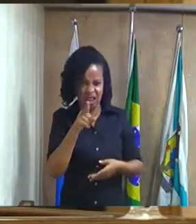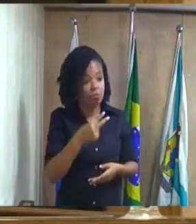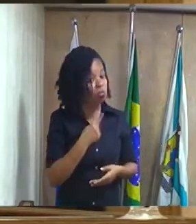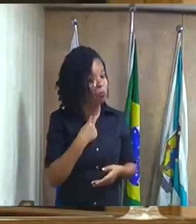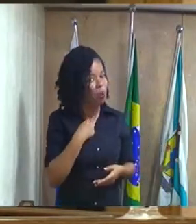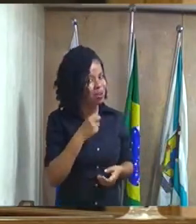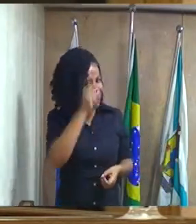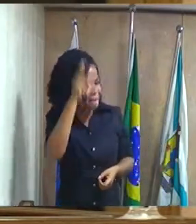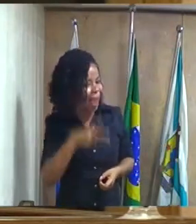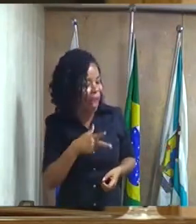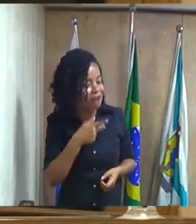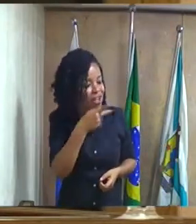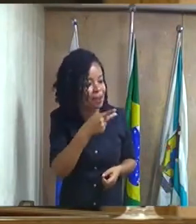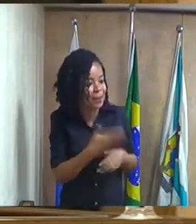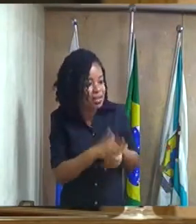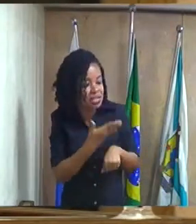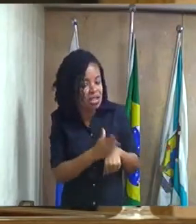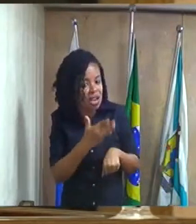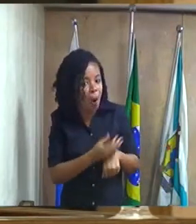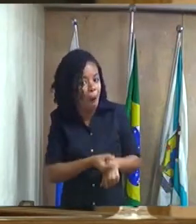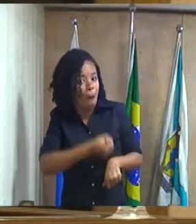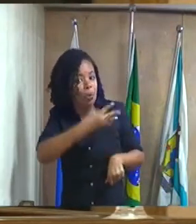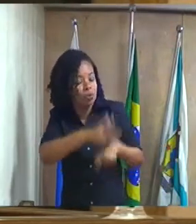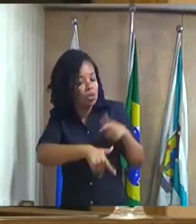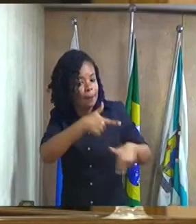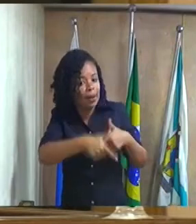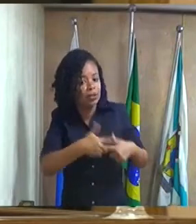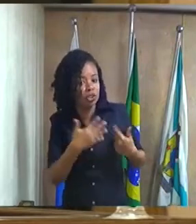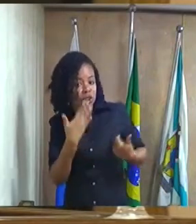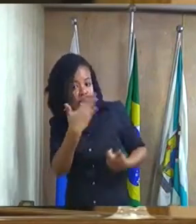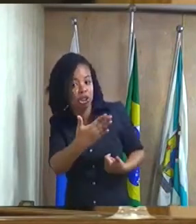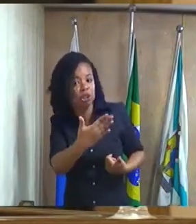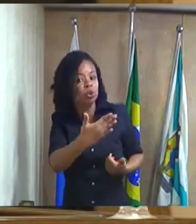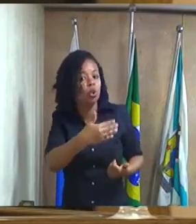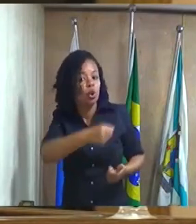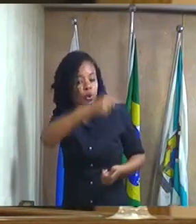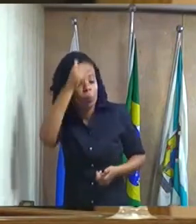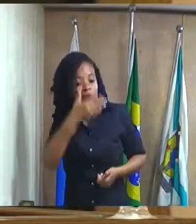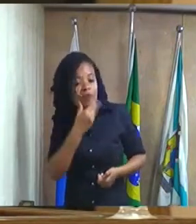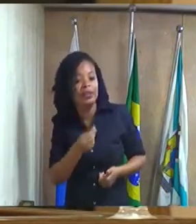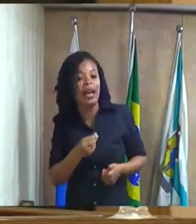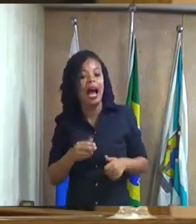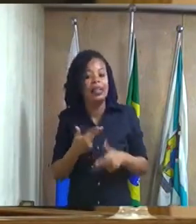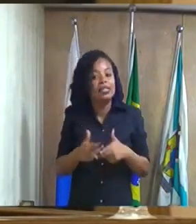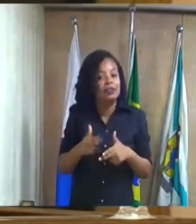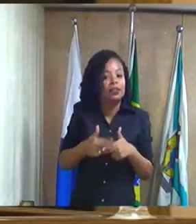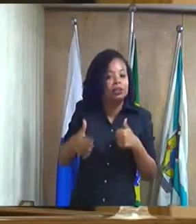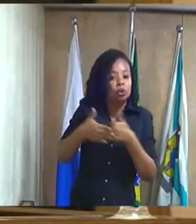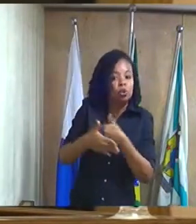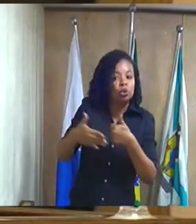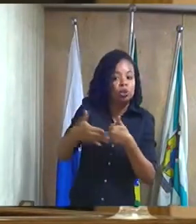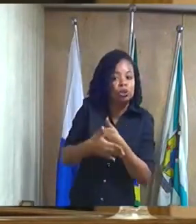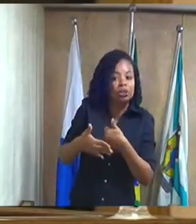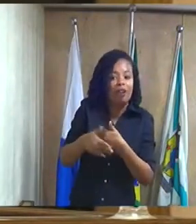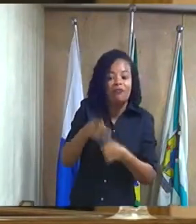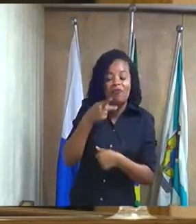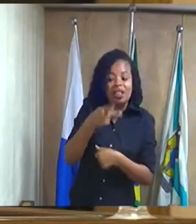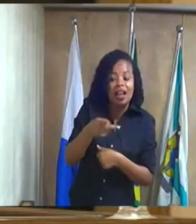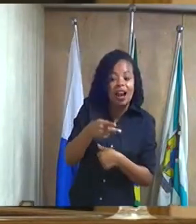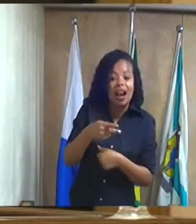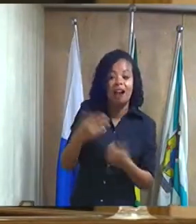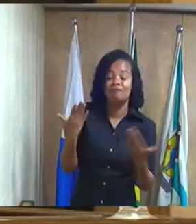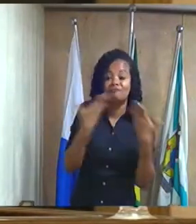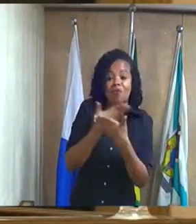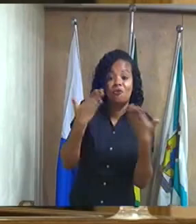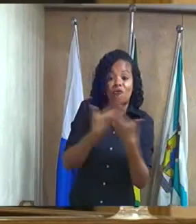que fazer um bom serviço na frente do prefeito e fazer um mau serviço por trás fazer algumas sacanagens e achar que o prefeito não vai ver